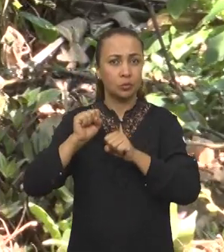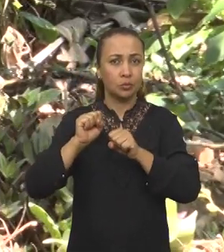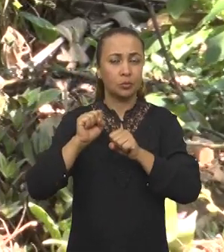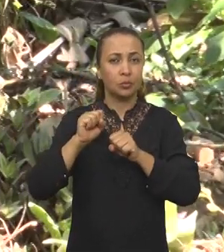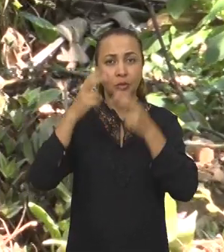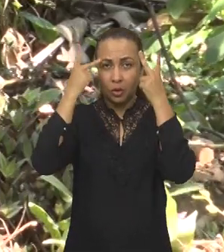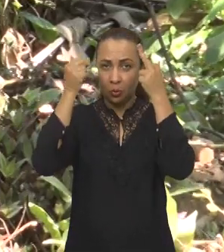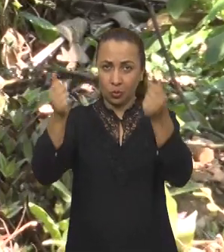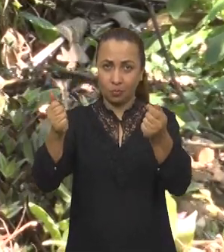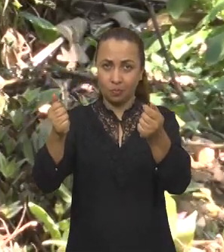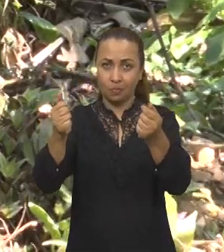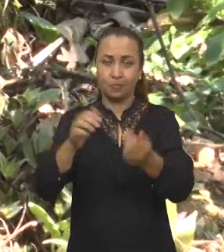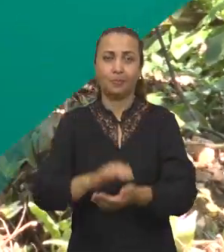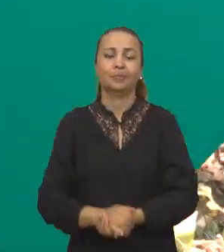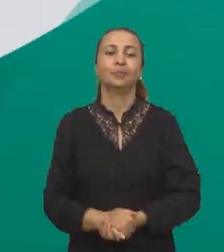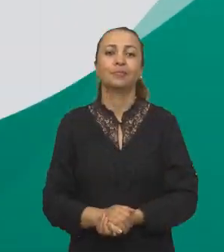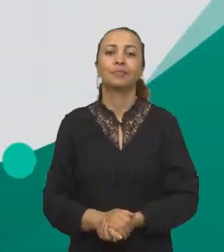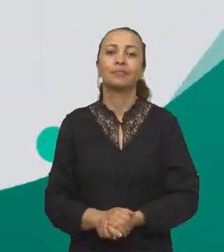naturais.